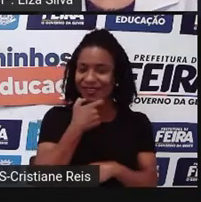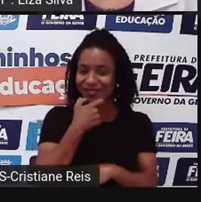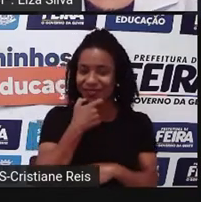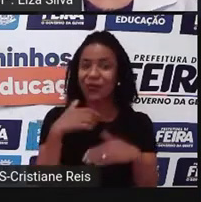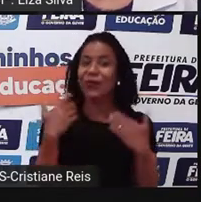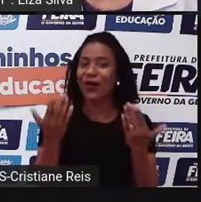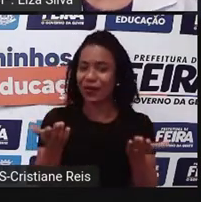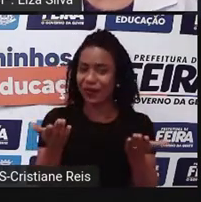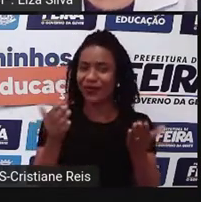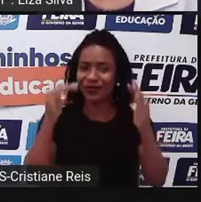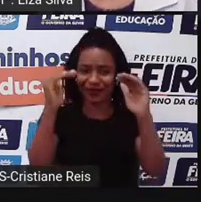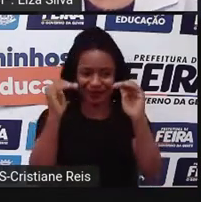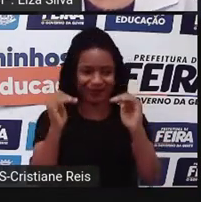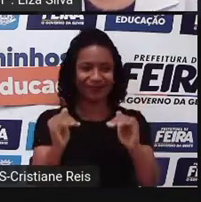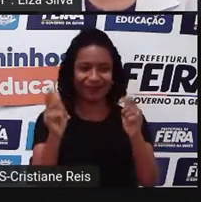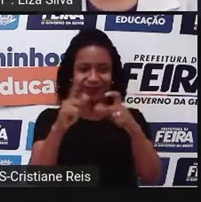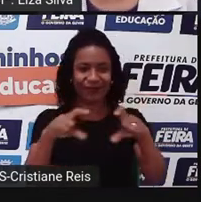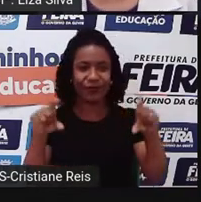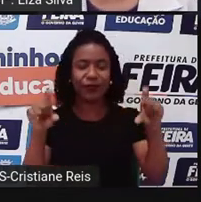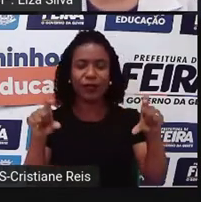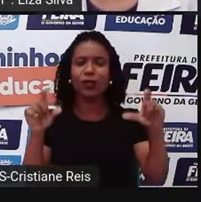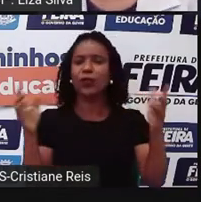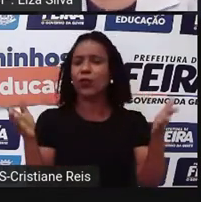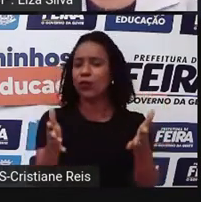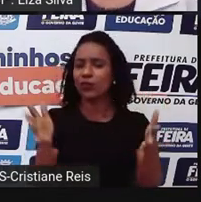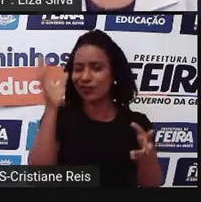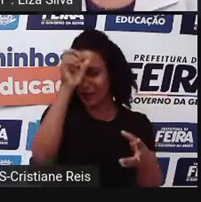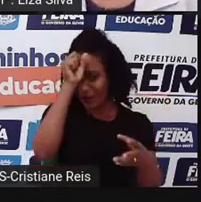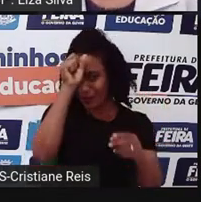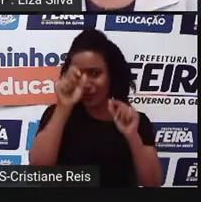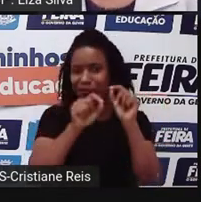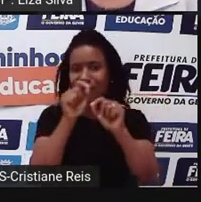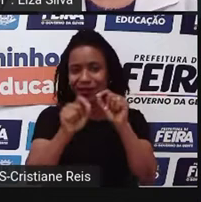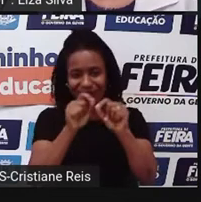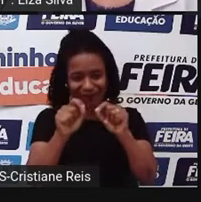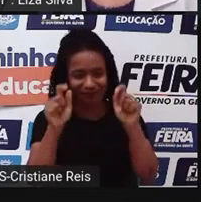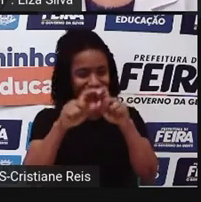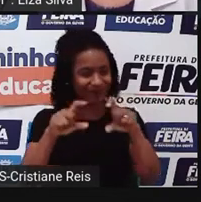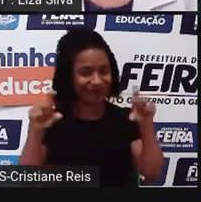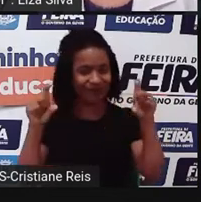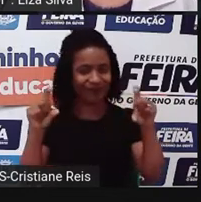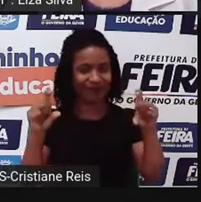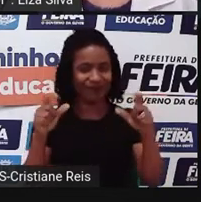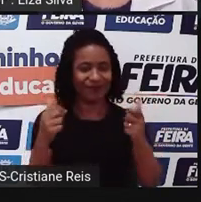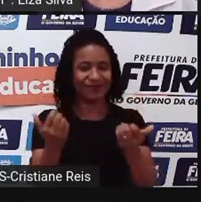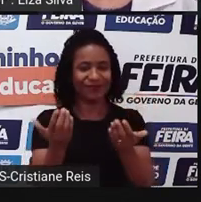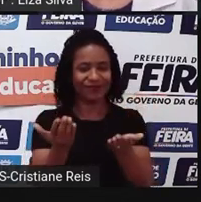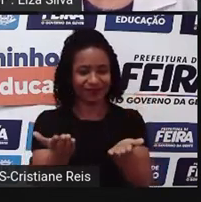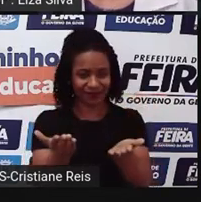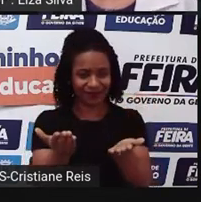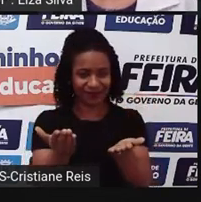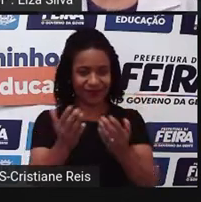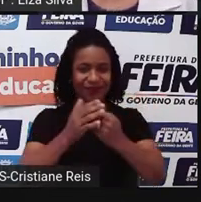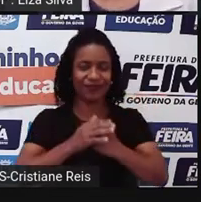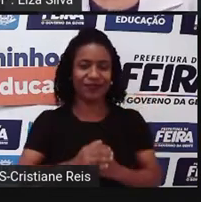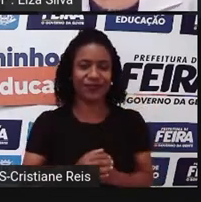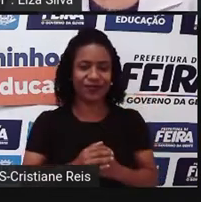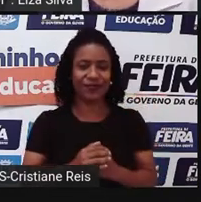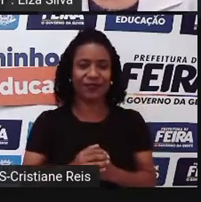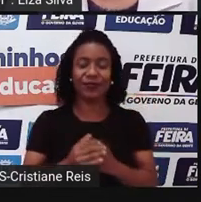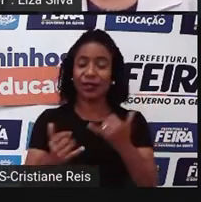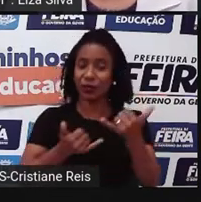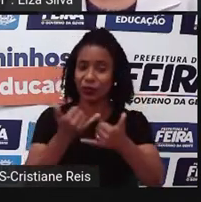Abaixo do cabeçalho, especifique o título de nossa aula, que será interland game. Então, o jogo